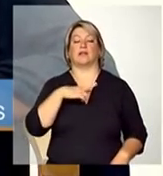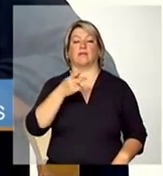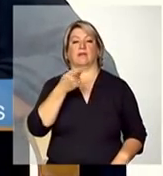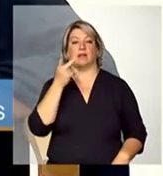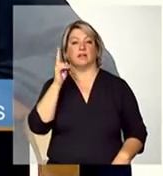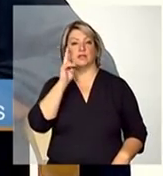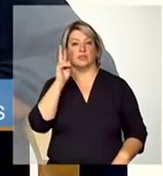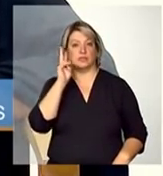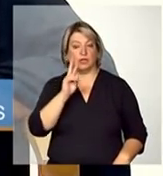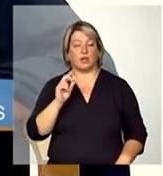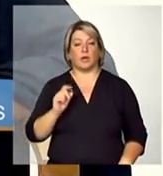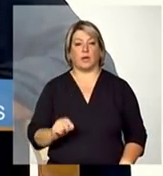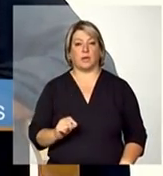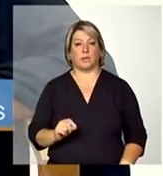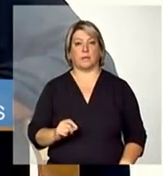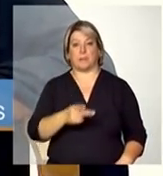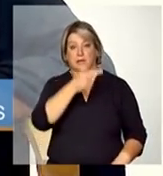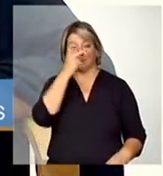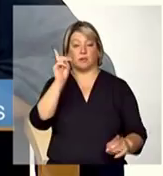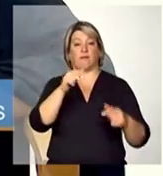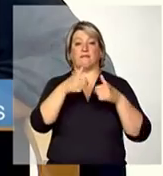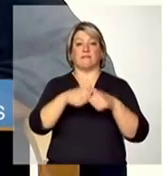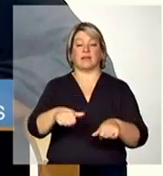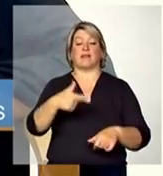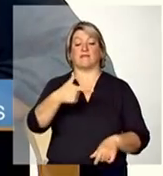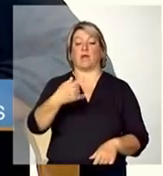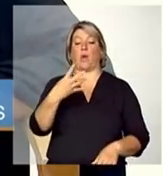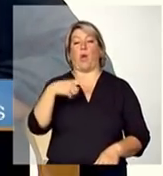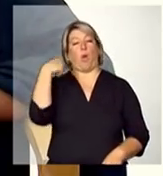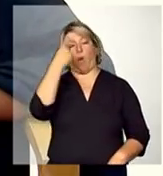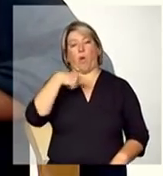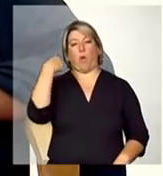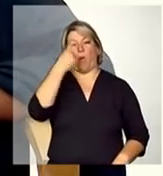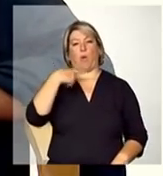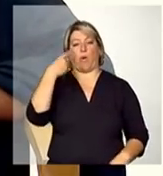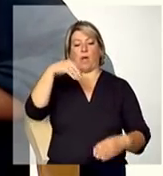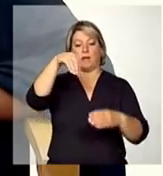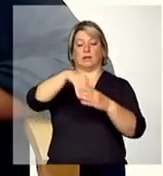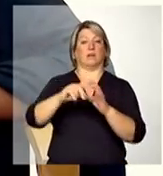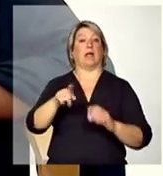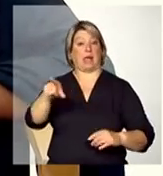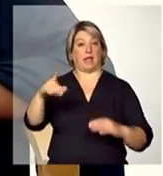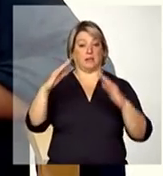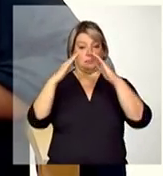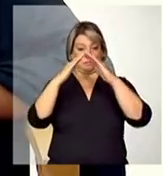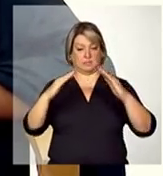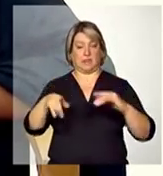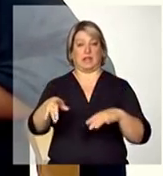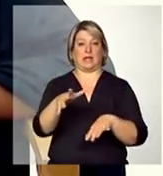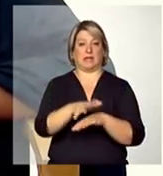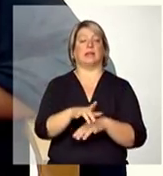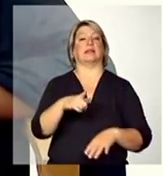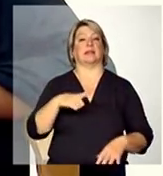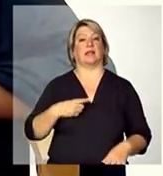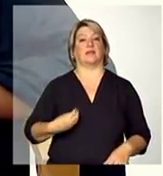permanecer 24 horas dentro da instituição a instituição tem um funcionamento de 24 horas mas é desenvolvido um plano de atendimento